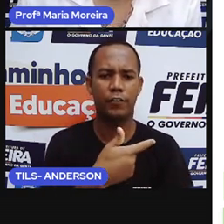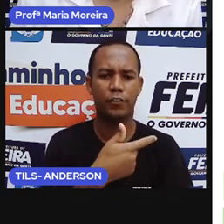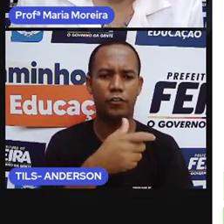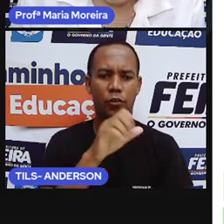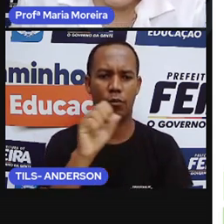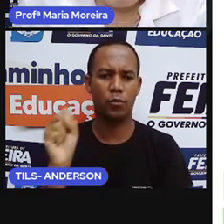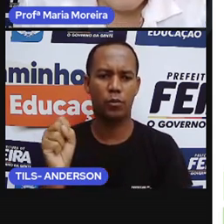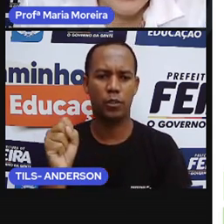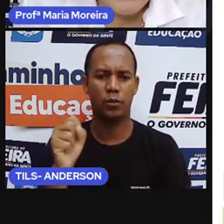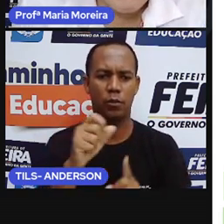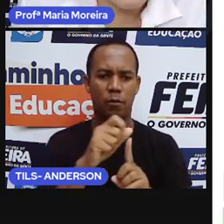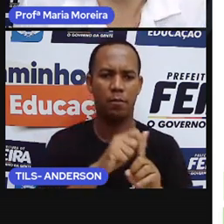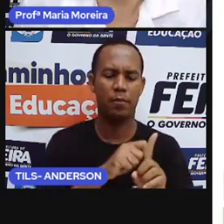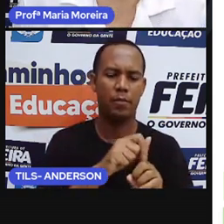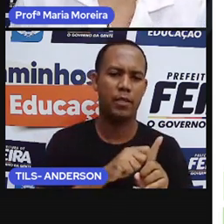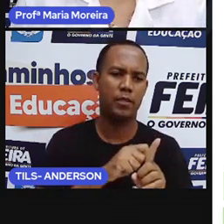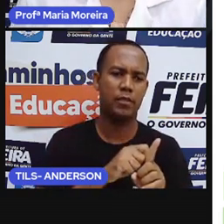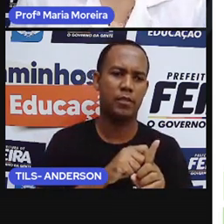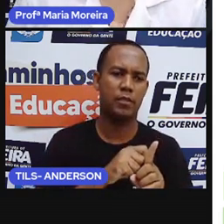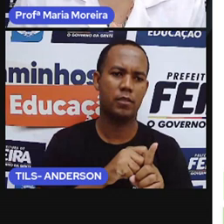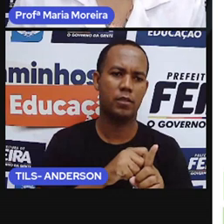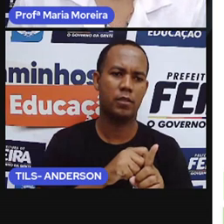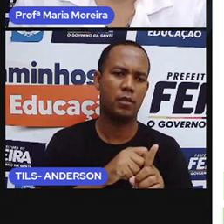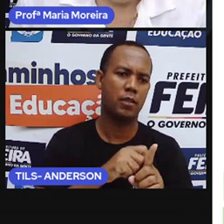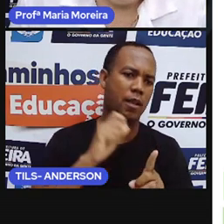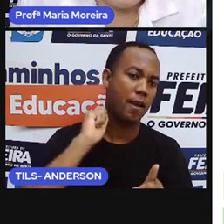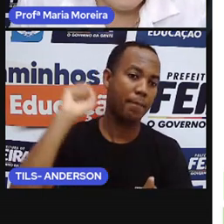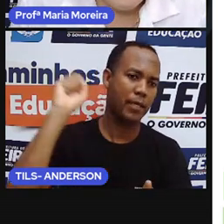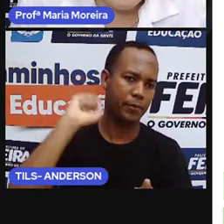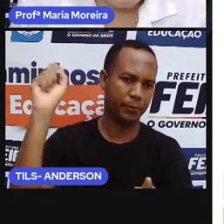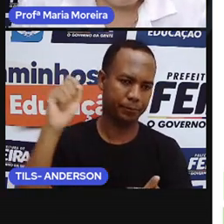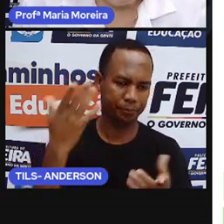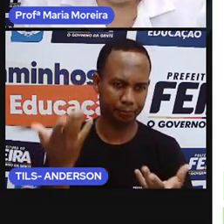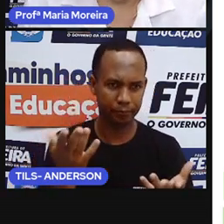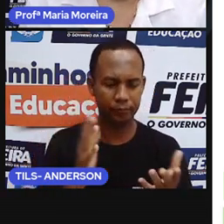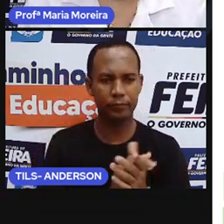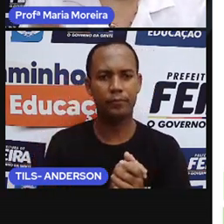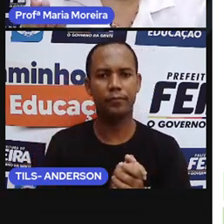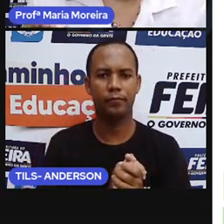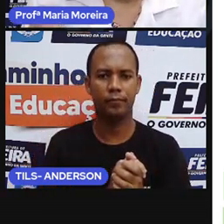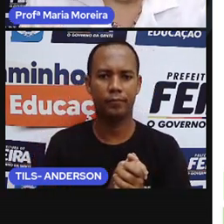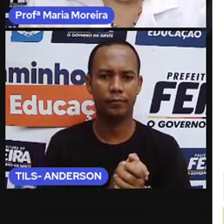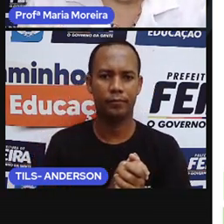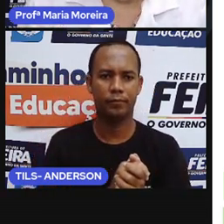Um mês quase que acabando aí. Quase que dia 30. Bom.